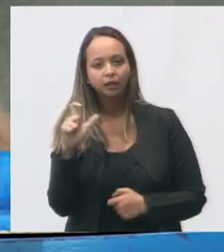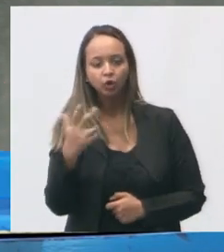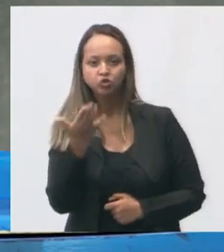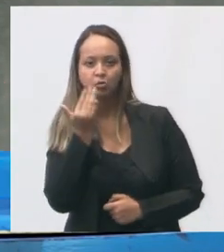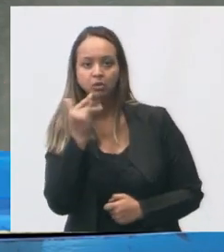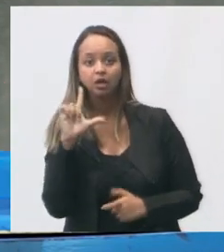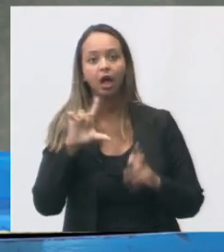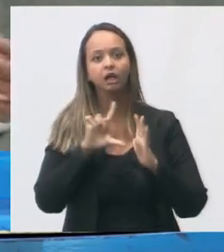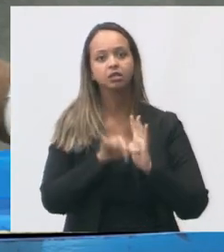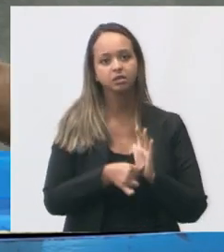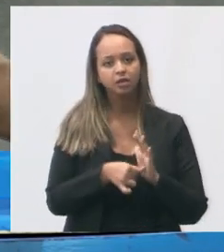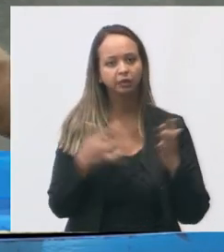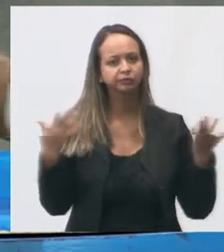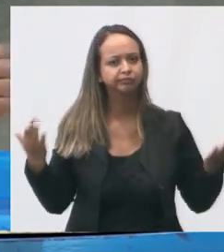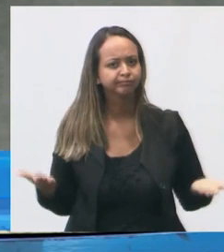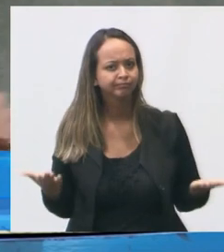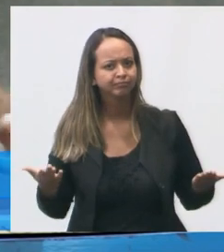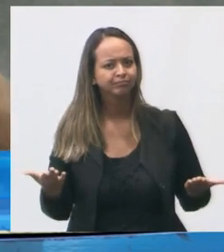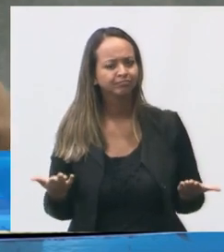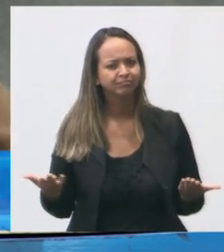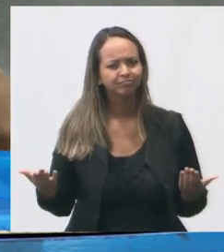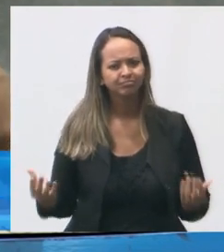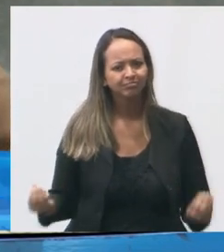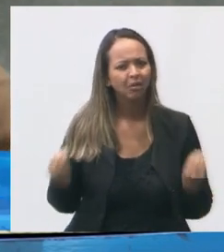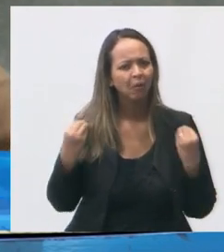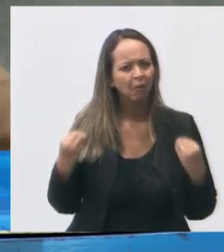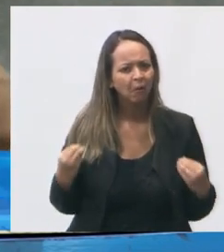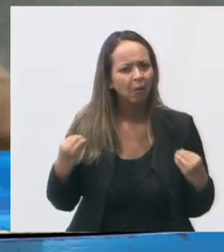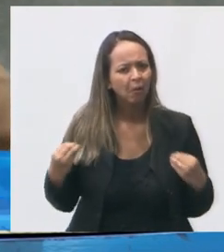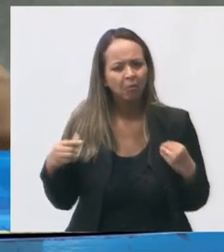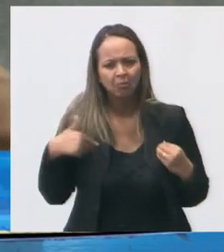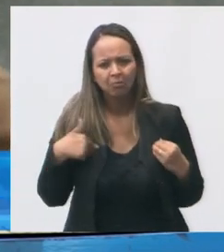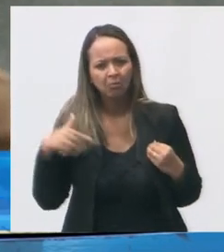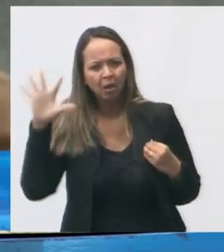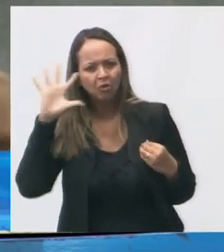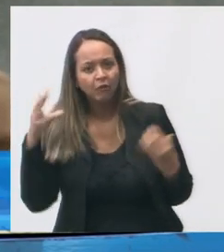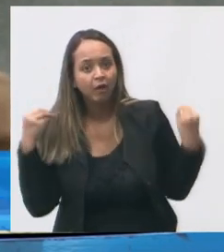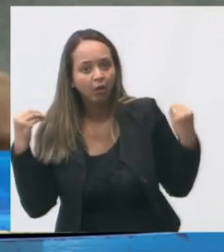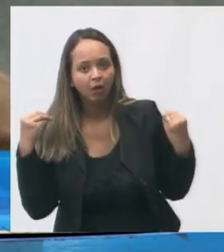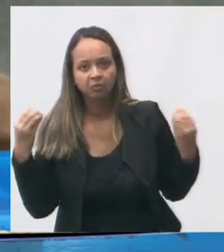O que é que nós temos a ver com isso? Infelizmente, nada.